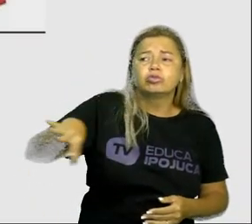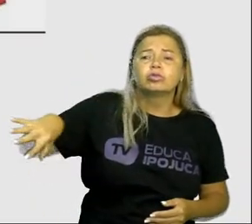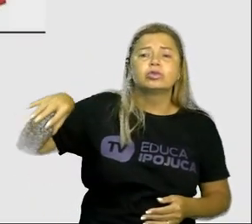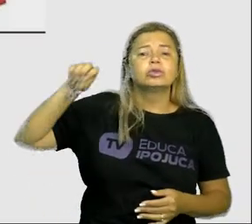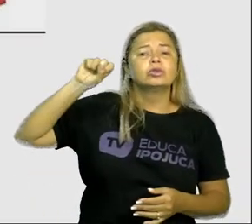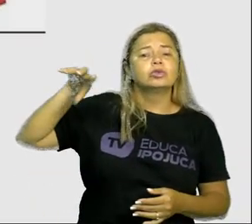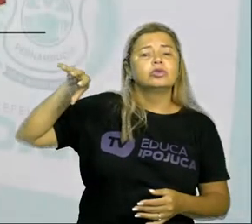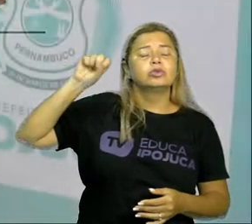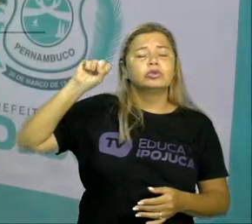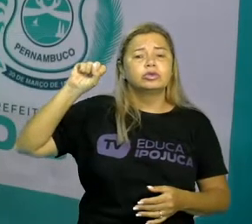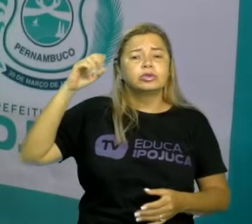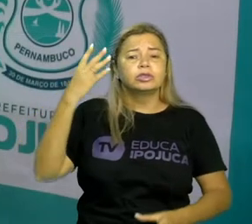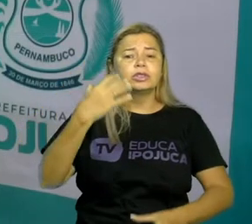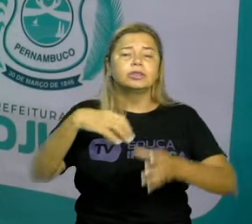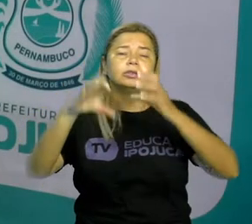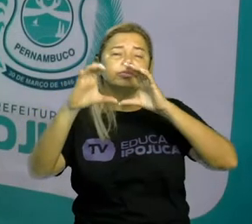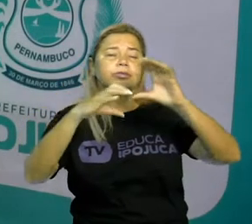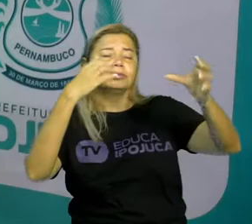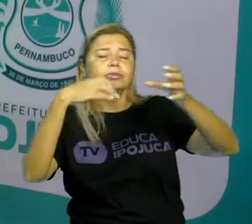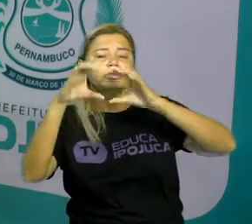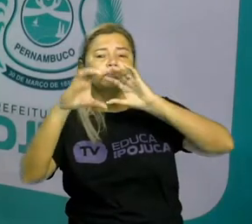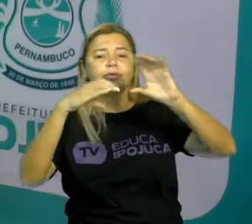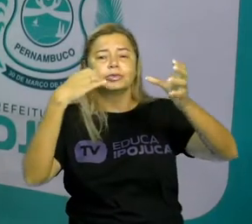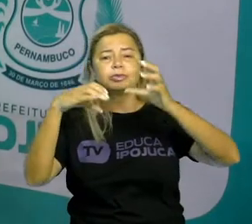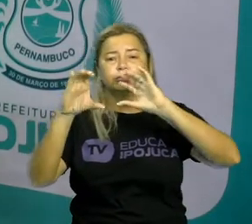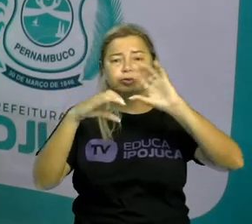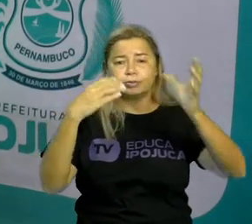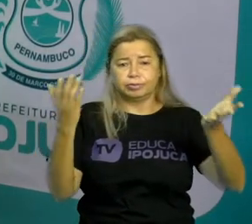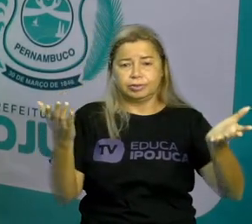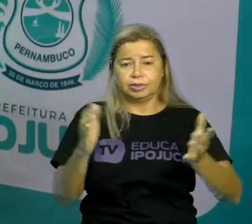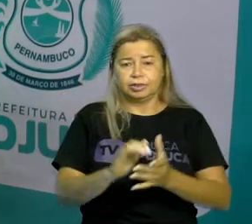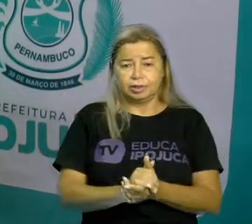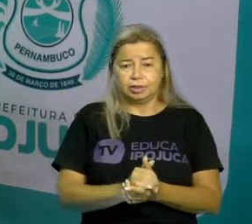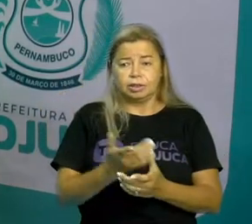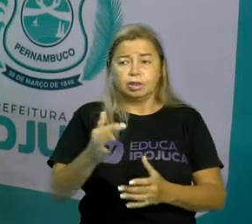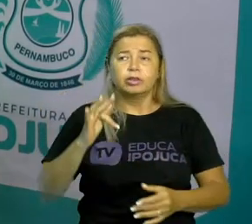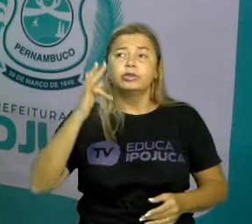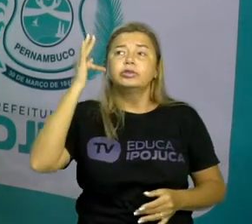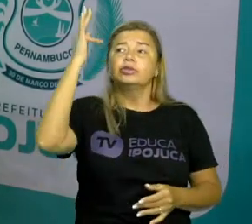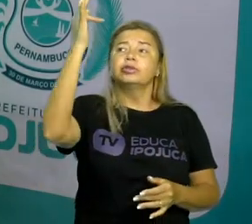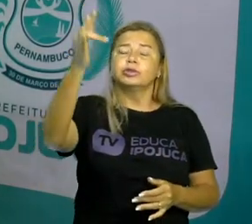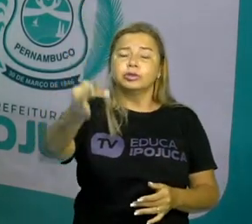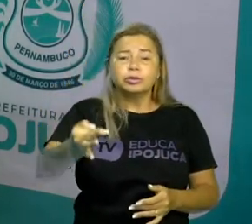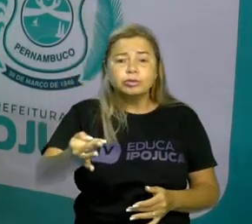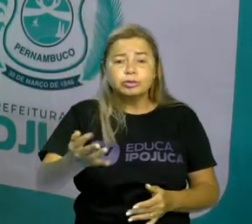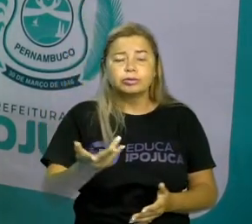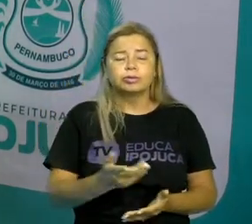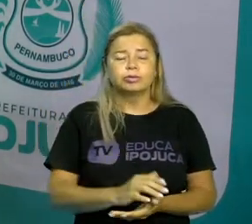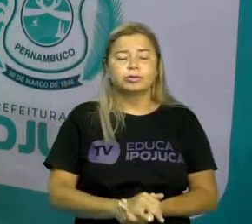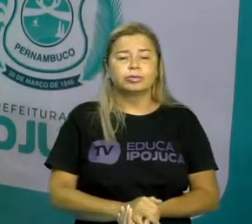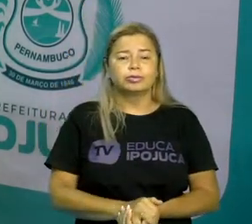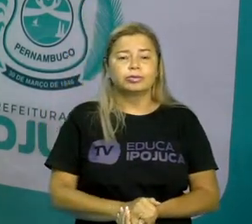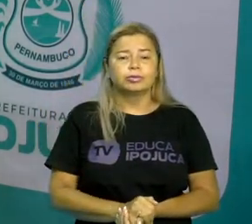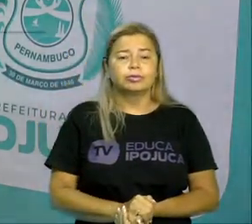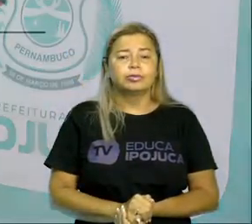ouvirei música Ainda vai acontecer Ser, né? Eu vou ouvir Mas não é agora É daqui a pouco